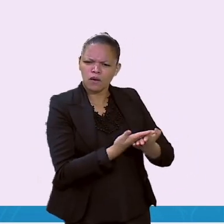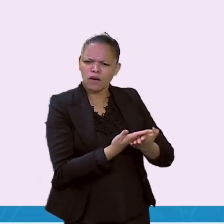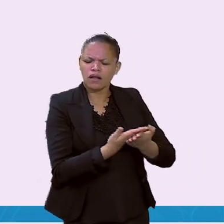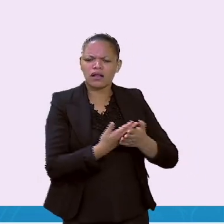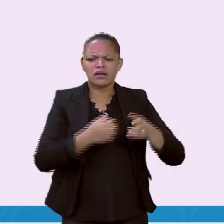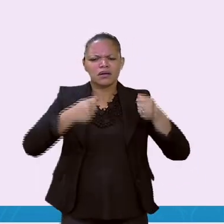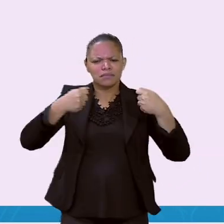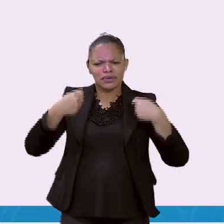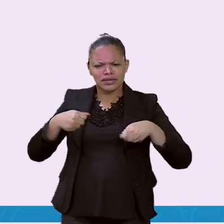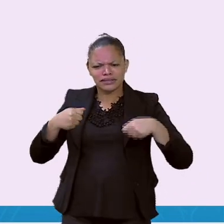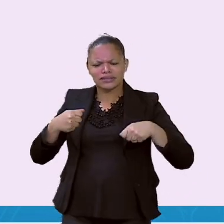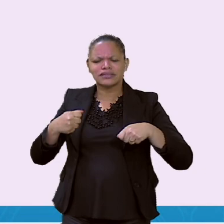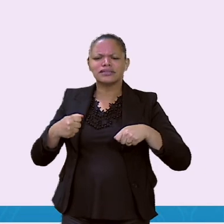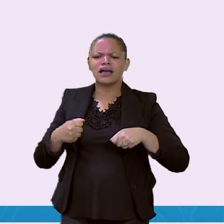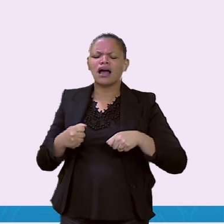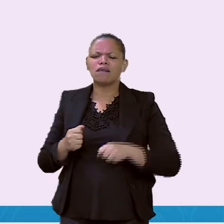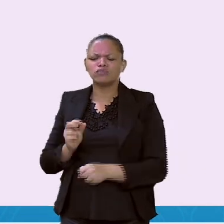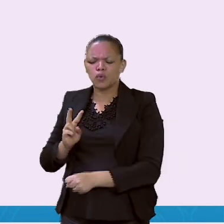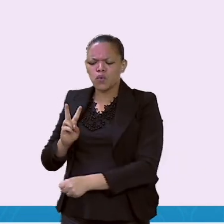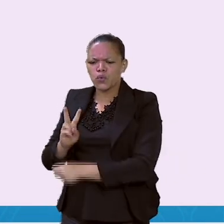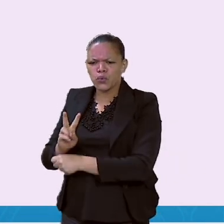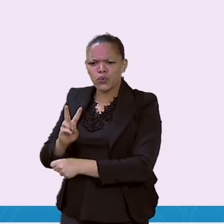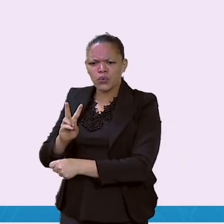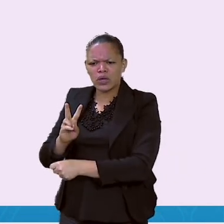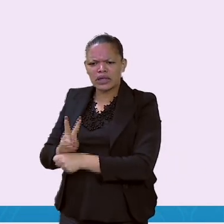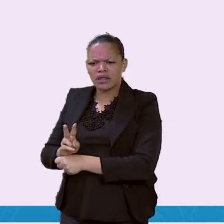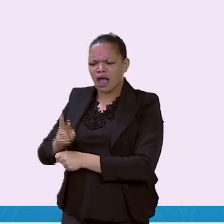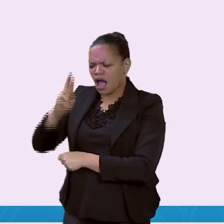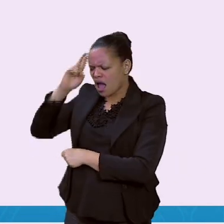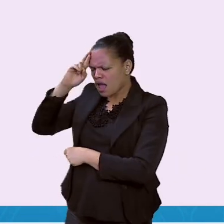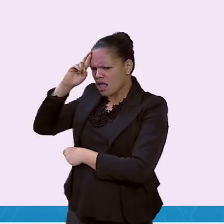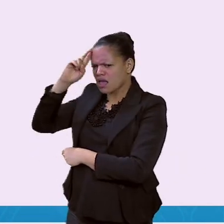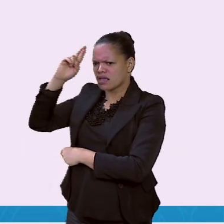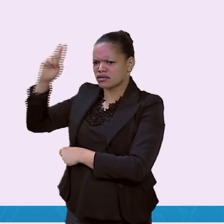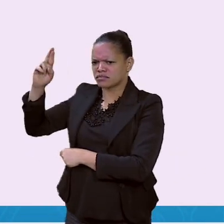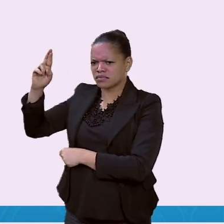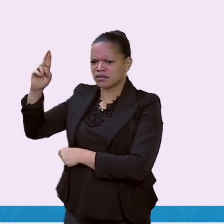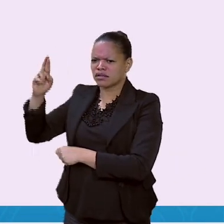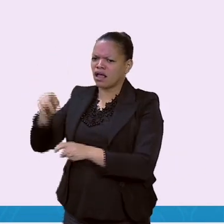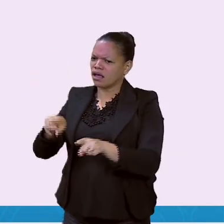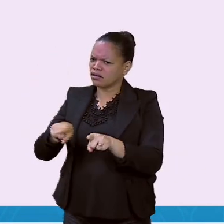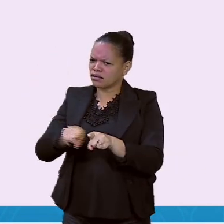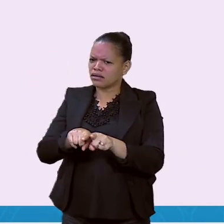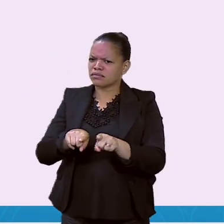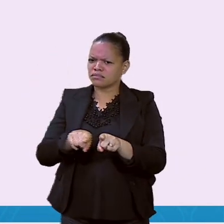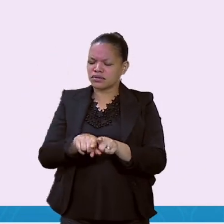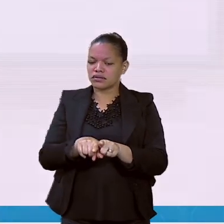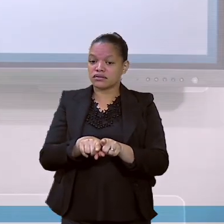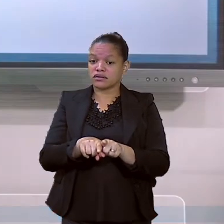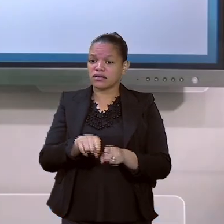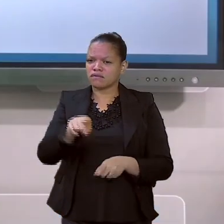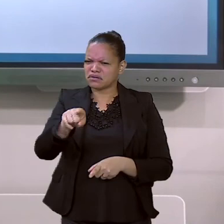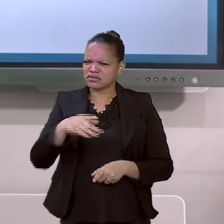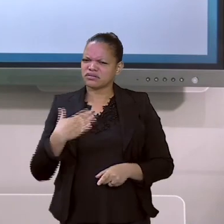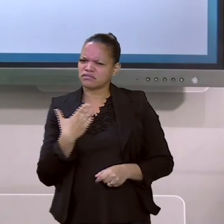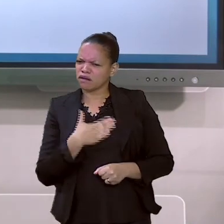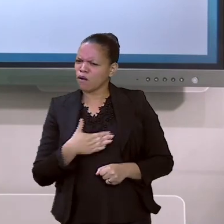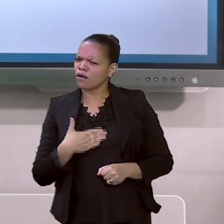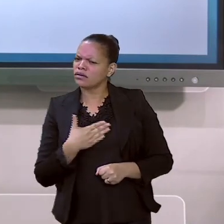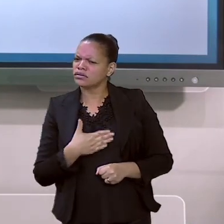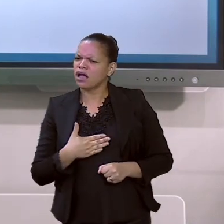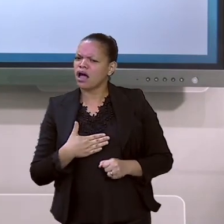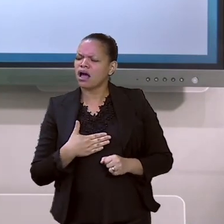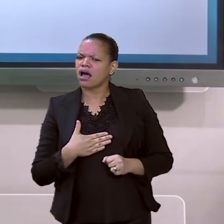todas as recordações e todas as histórias de nossa rua, ok? Vocês gostaram da nossa aula? Olha só,